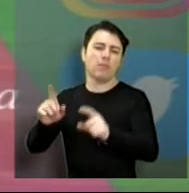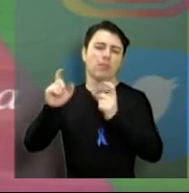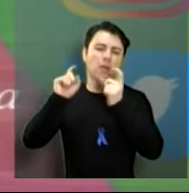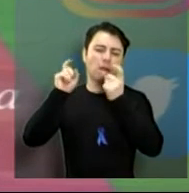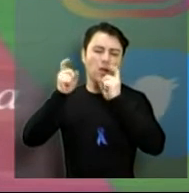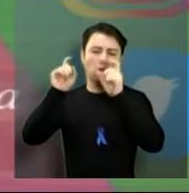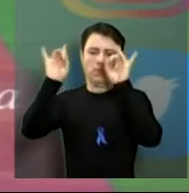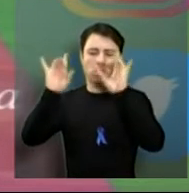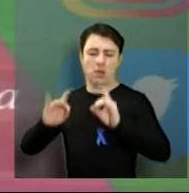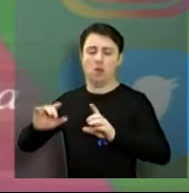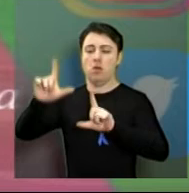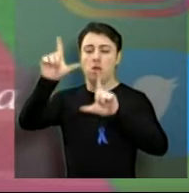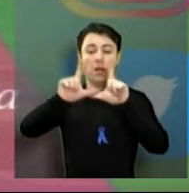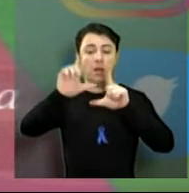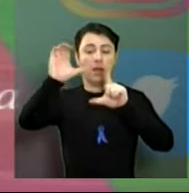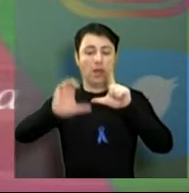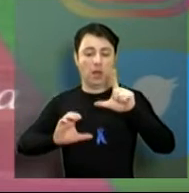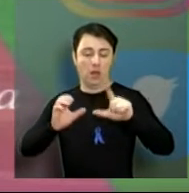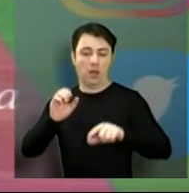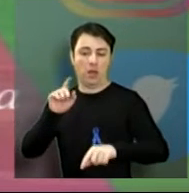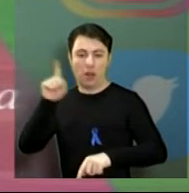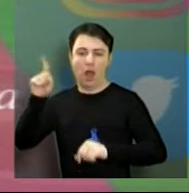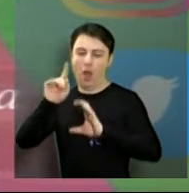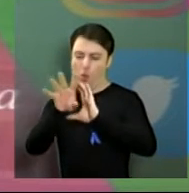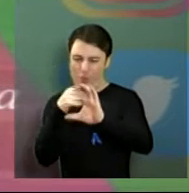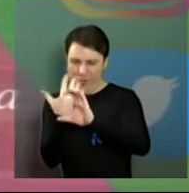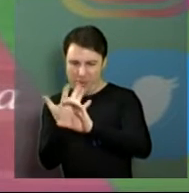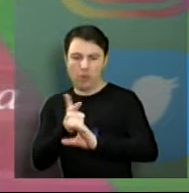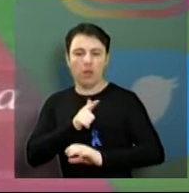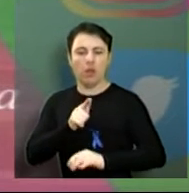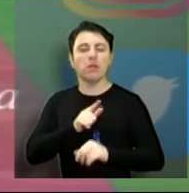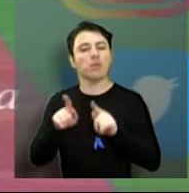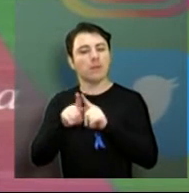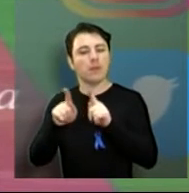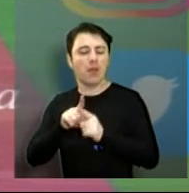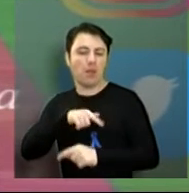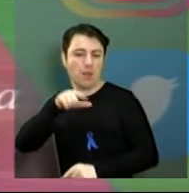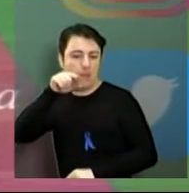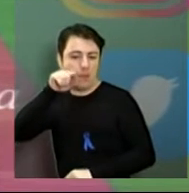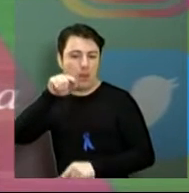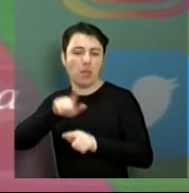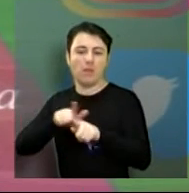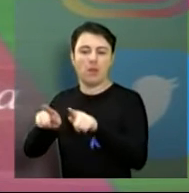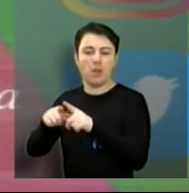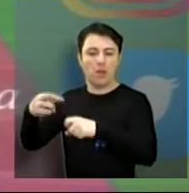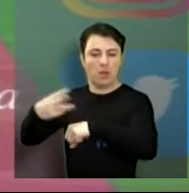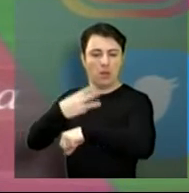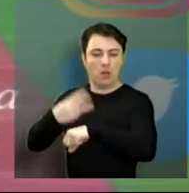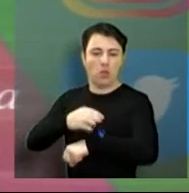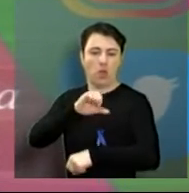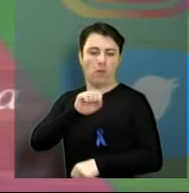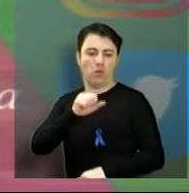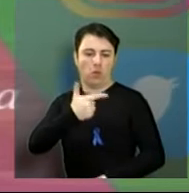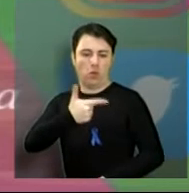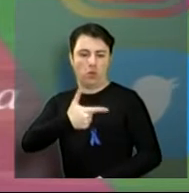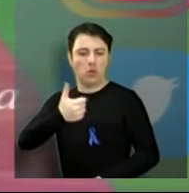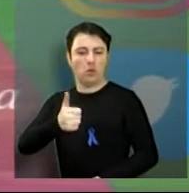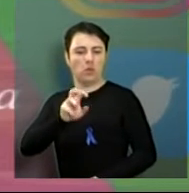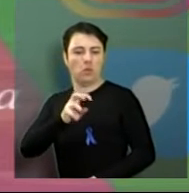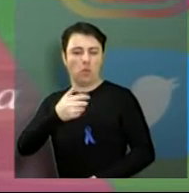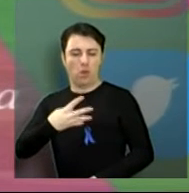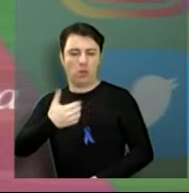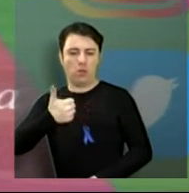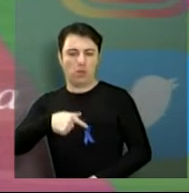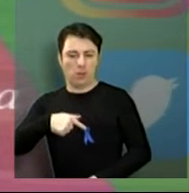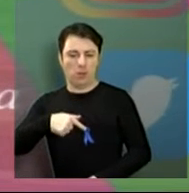na TV Câmara, no canal lá no YouTube. Temos o Twitter e o WhatsApp do mandato, 98221